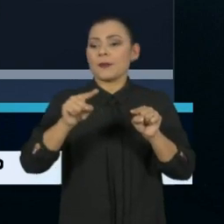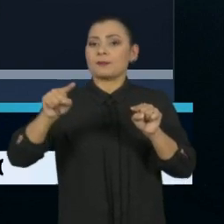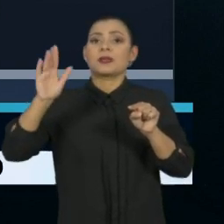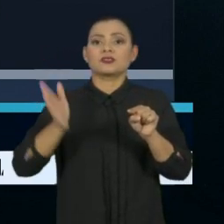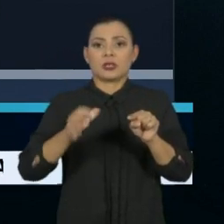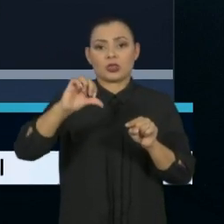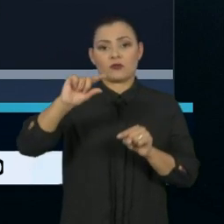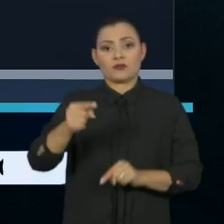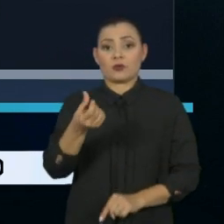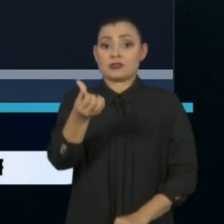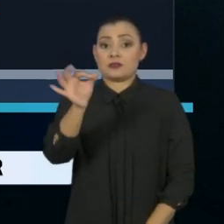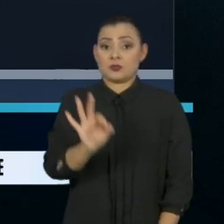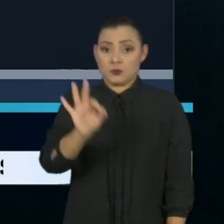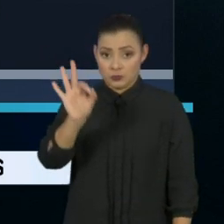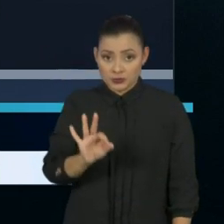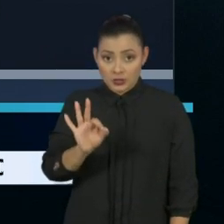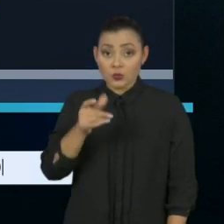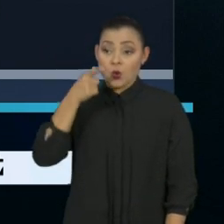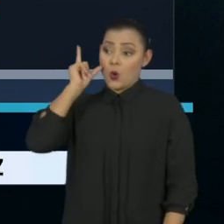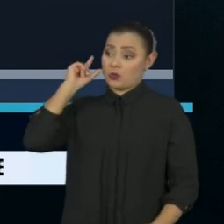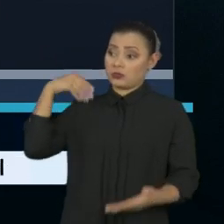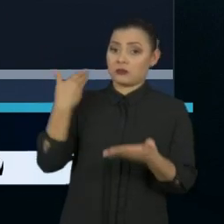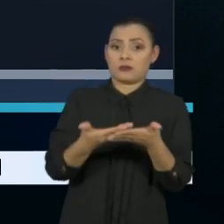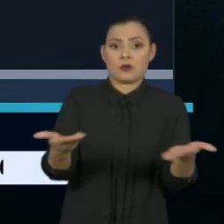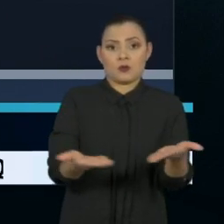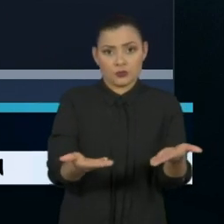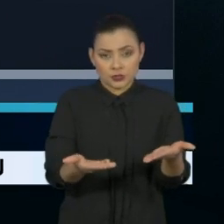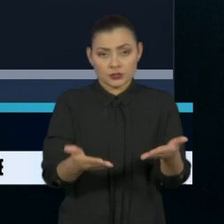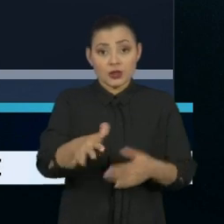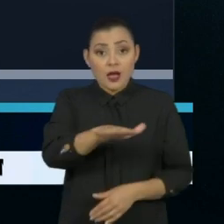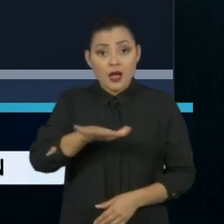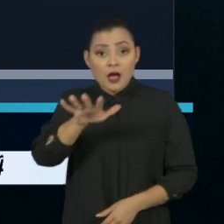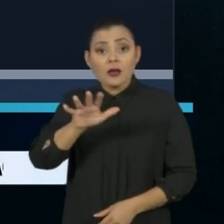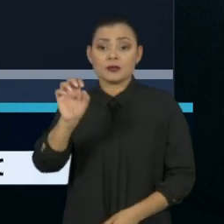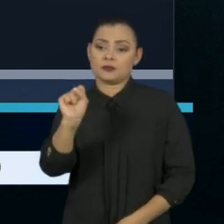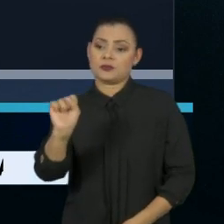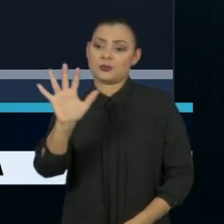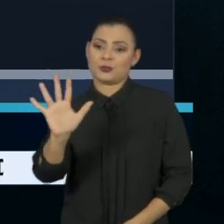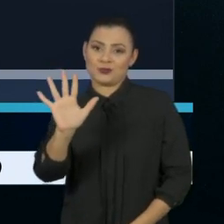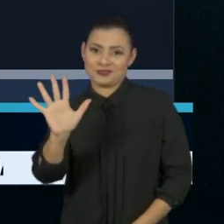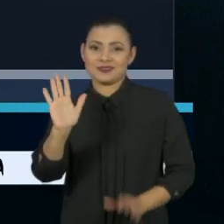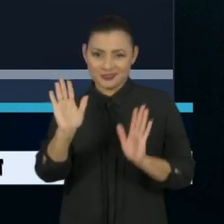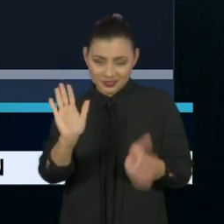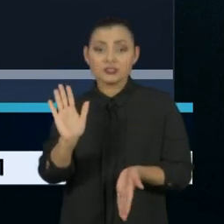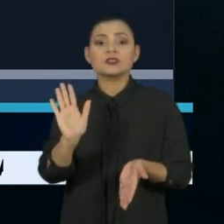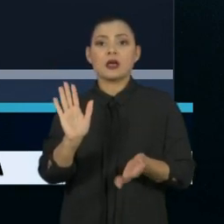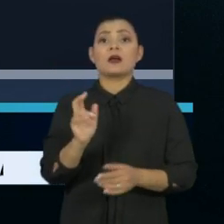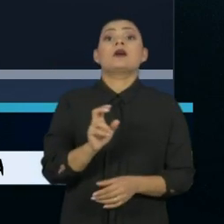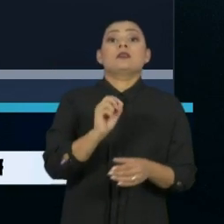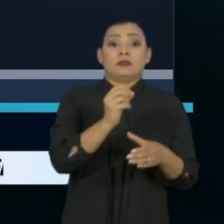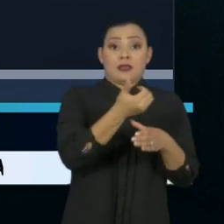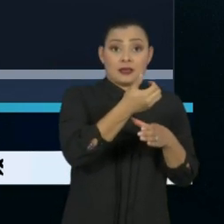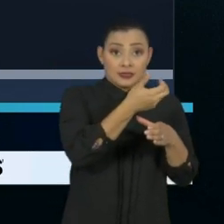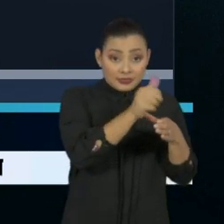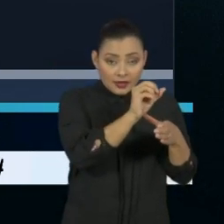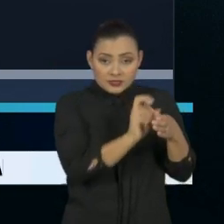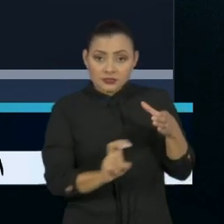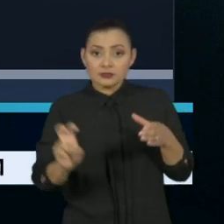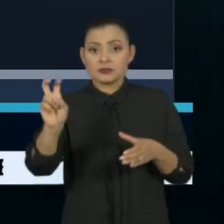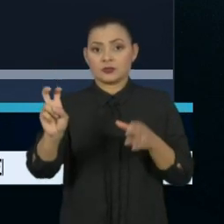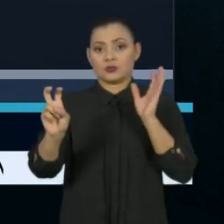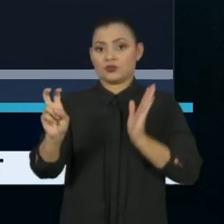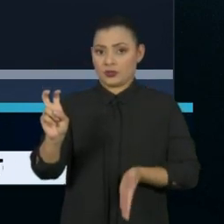de 9,6% de ontem para hoje. A região sudeste tem 5 em cada 10 casos da Covid-19 no país.